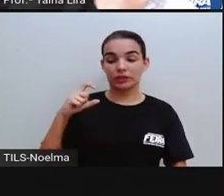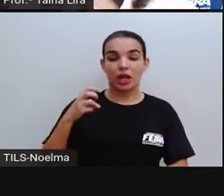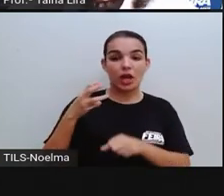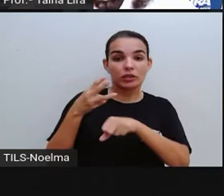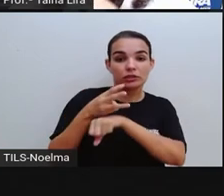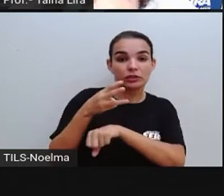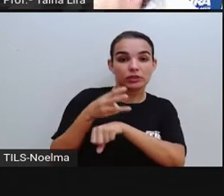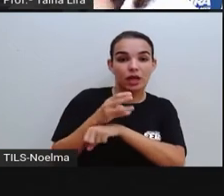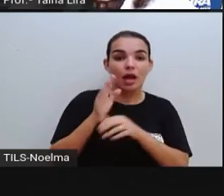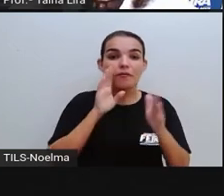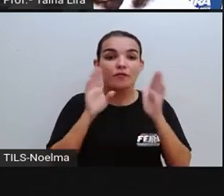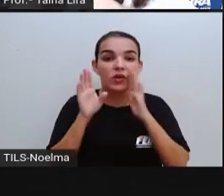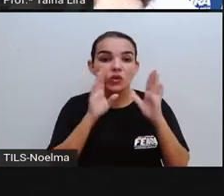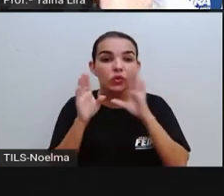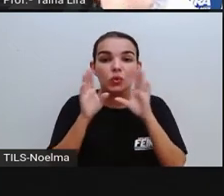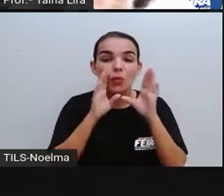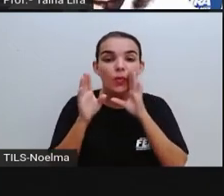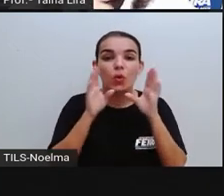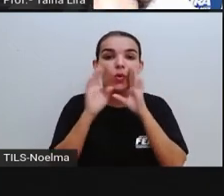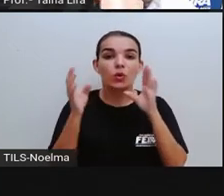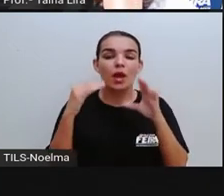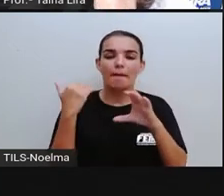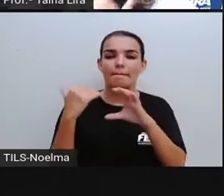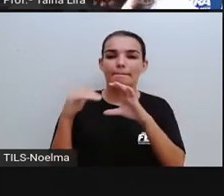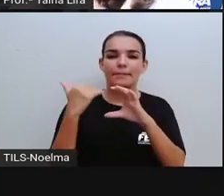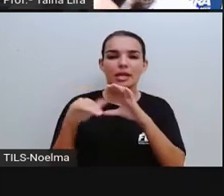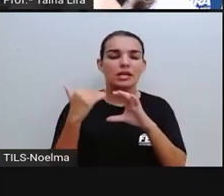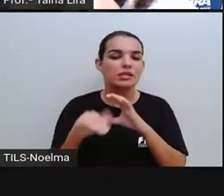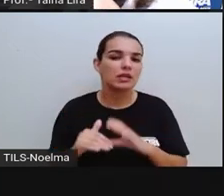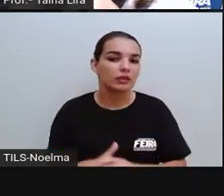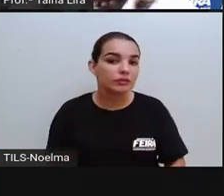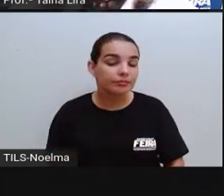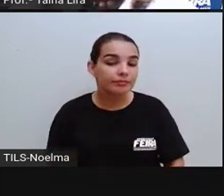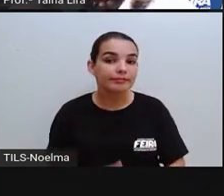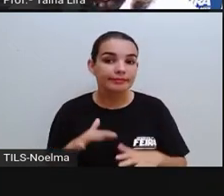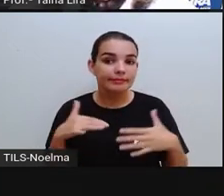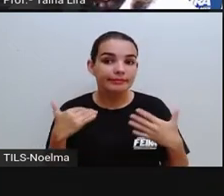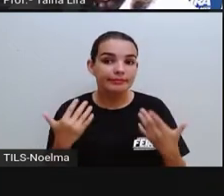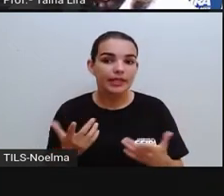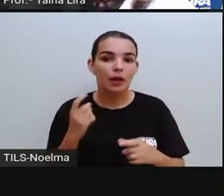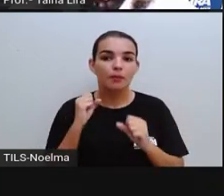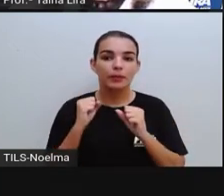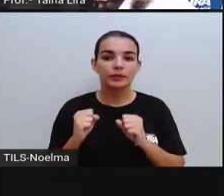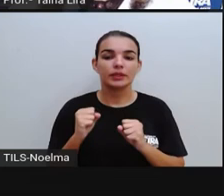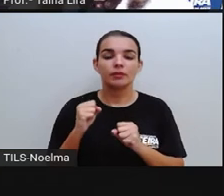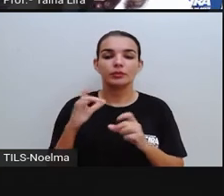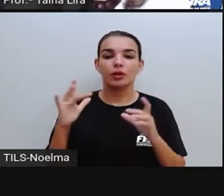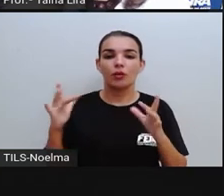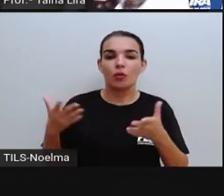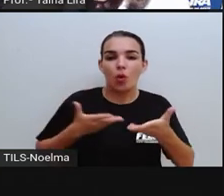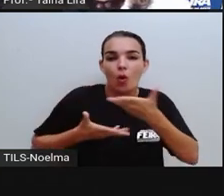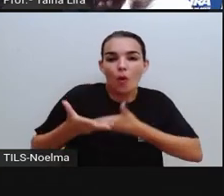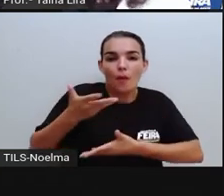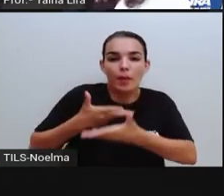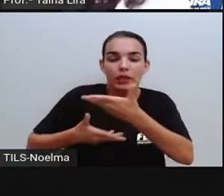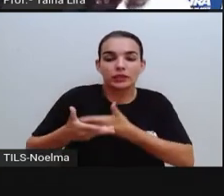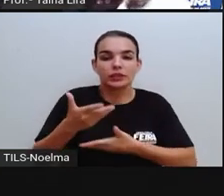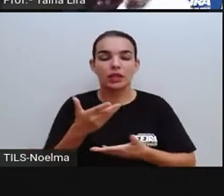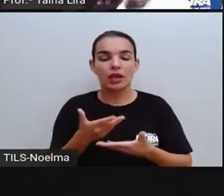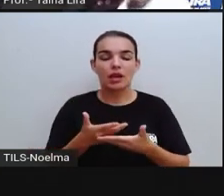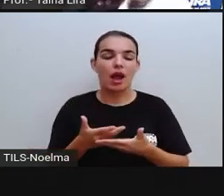Facebook, o WhatsApp, né, o Messenger. Então, nós também podemos compartilhar essas notícias